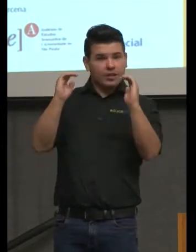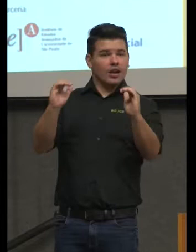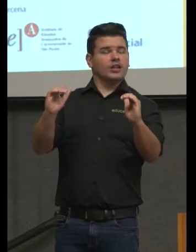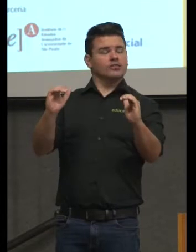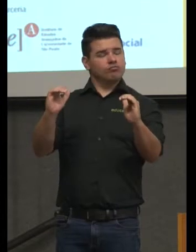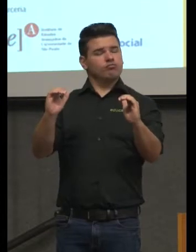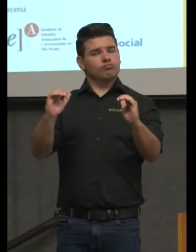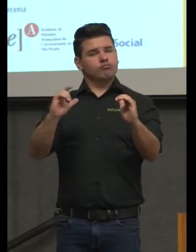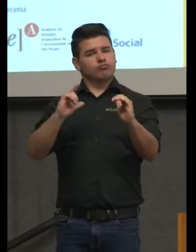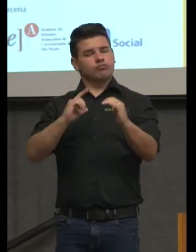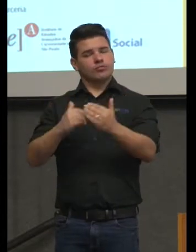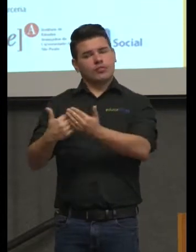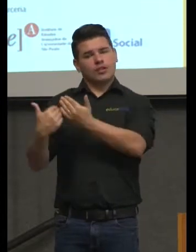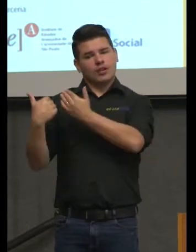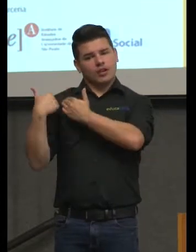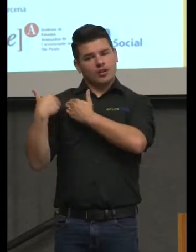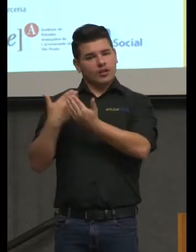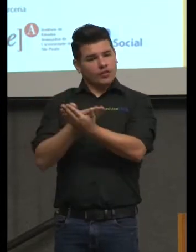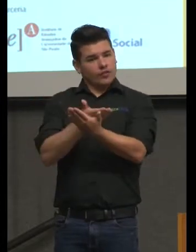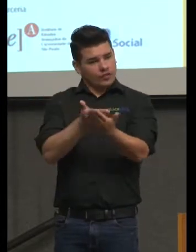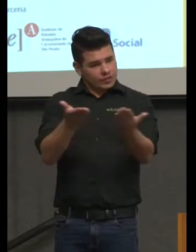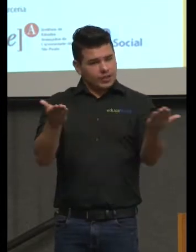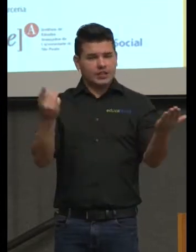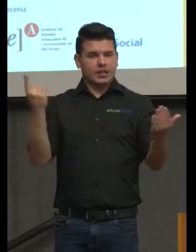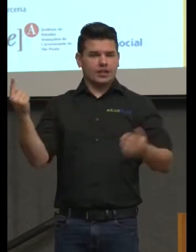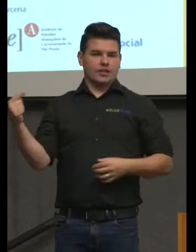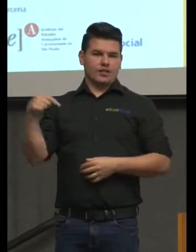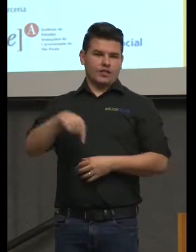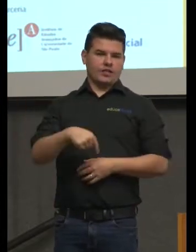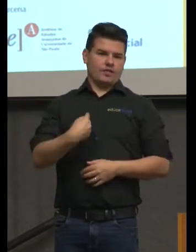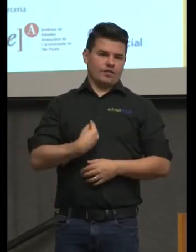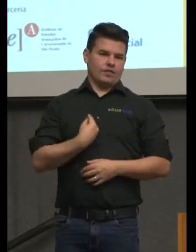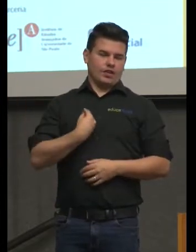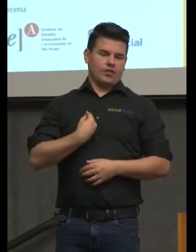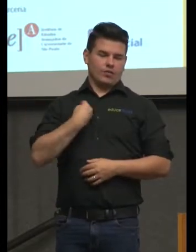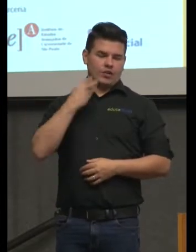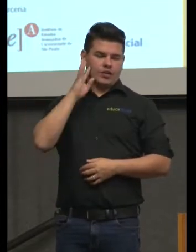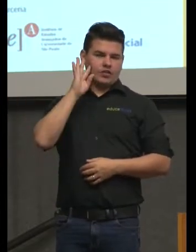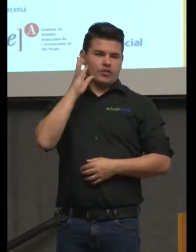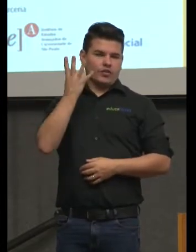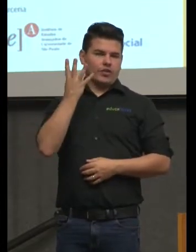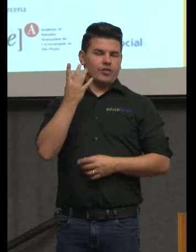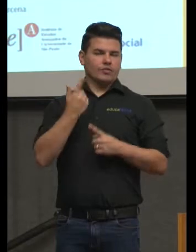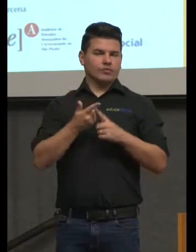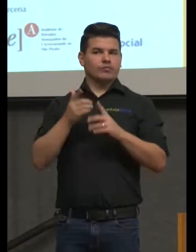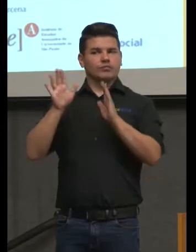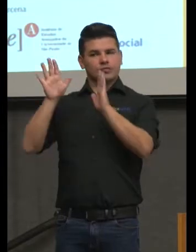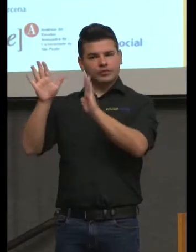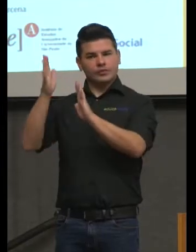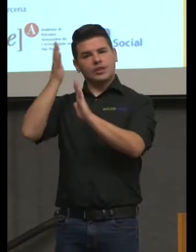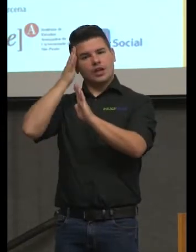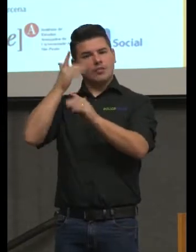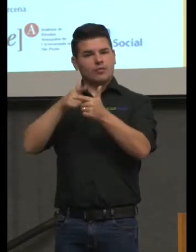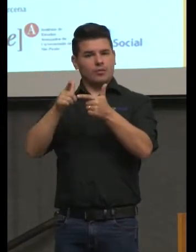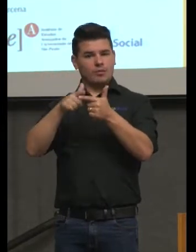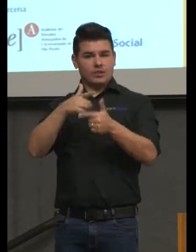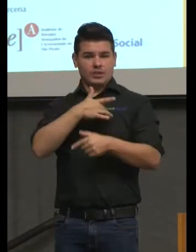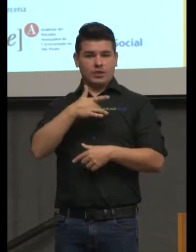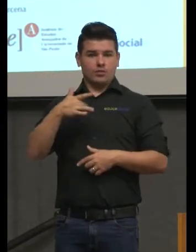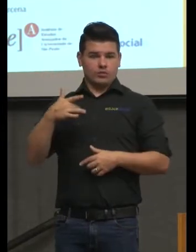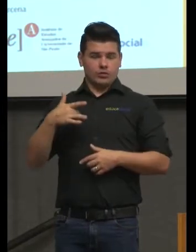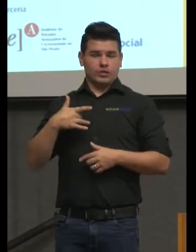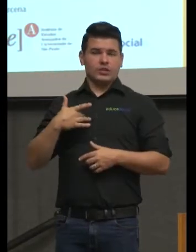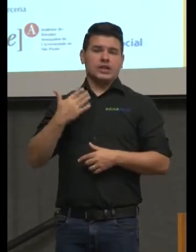respeito por vocês, não é por nós, ele decidiu vir a despeito da circunstância que não é trivial.